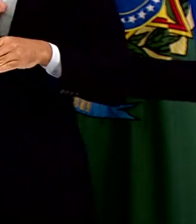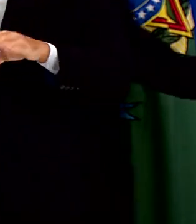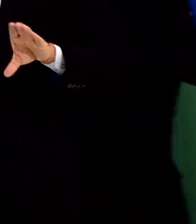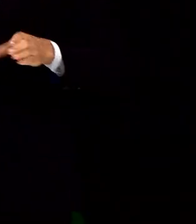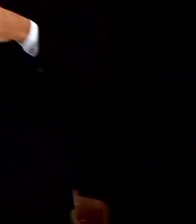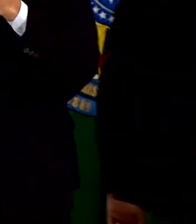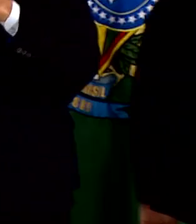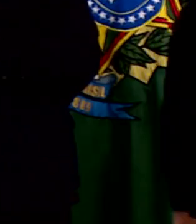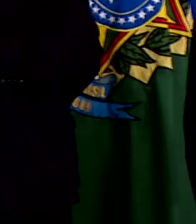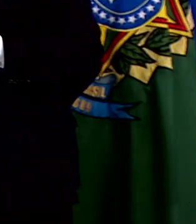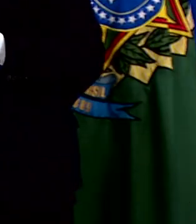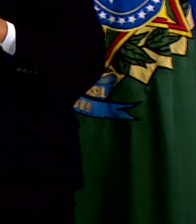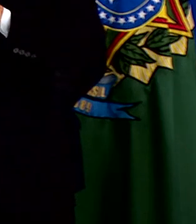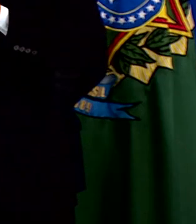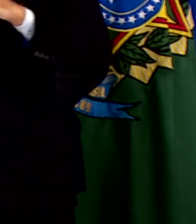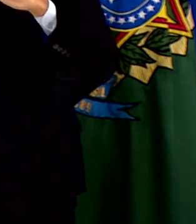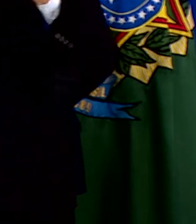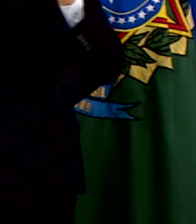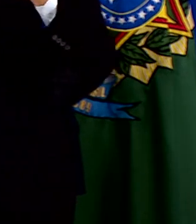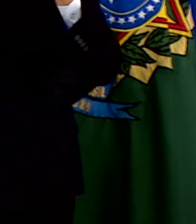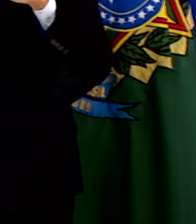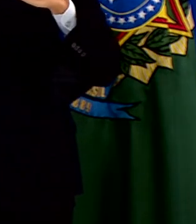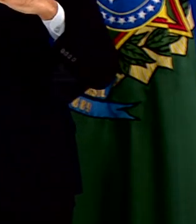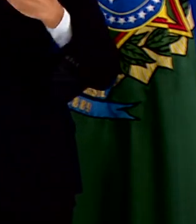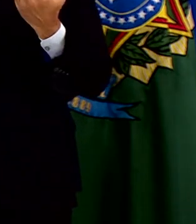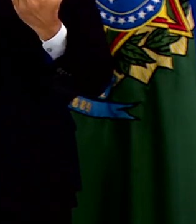Civil, de forma de maneira que a gente possa contribuir nesse esforço. Obrigado. Obrigado. Obrigado. Obrigado. Obrigado. Obrigado. Obrigado.